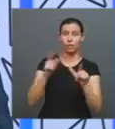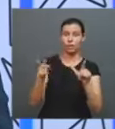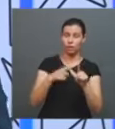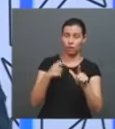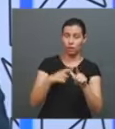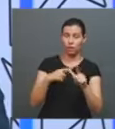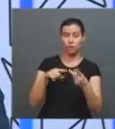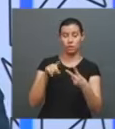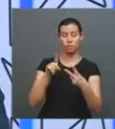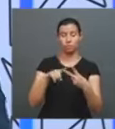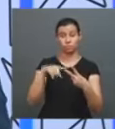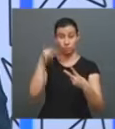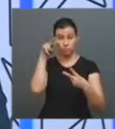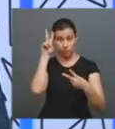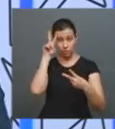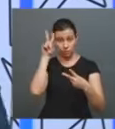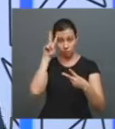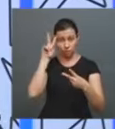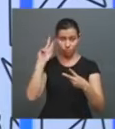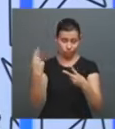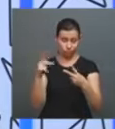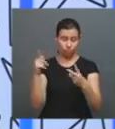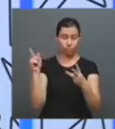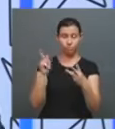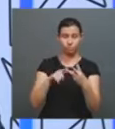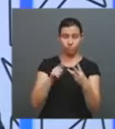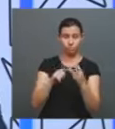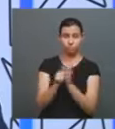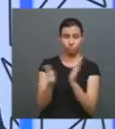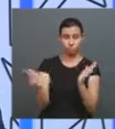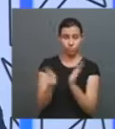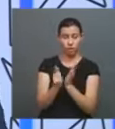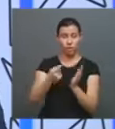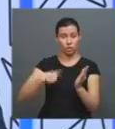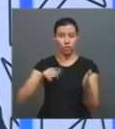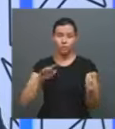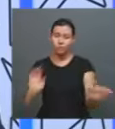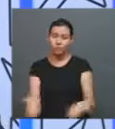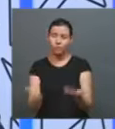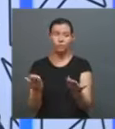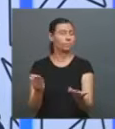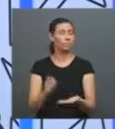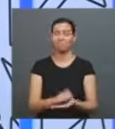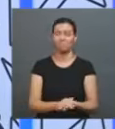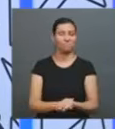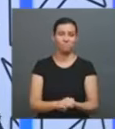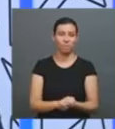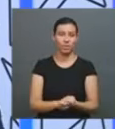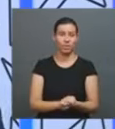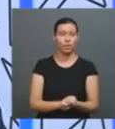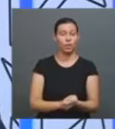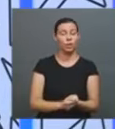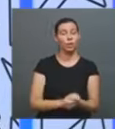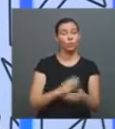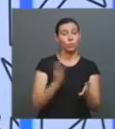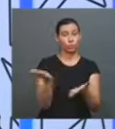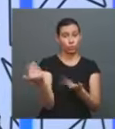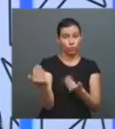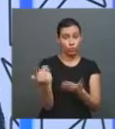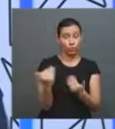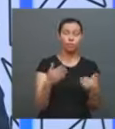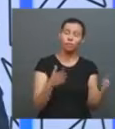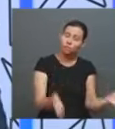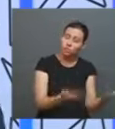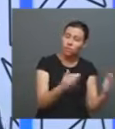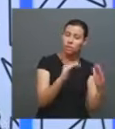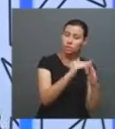E, de certa maneira, eu acho que a gente incentiva muito pouco esse jovem. O jovem brasileiro precisa ser incentivado a escrever histórias, já